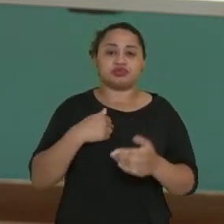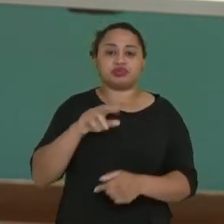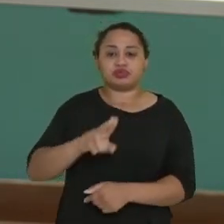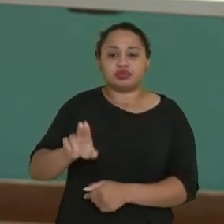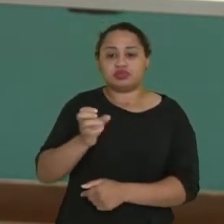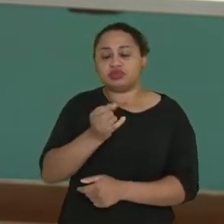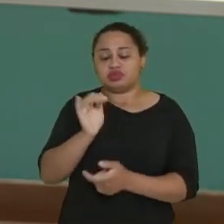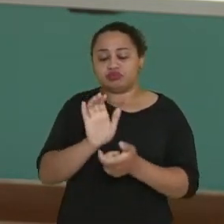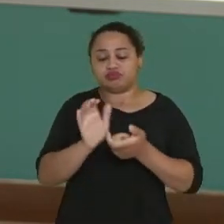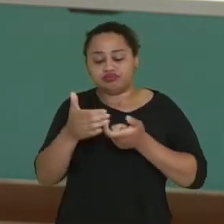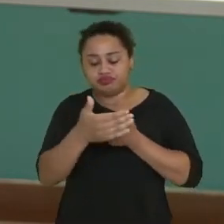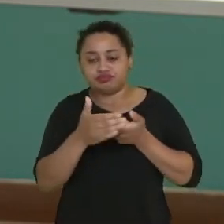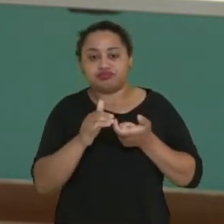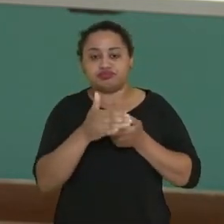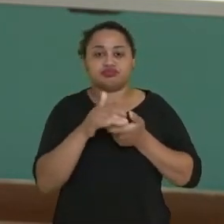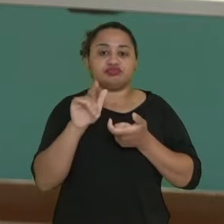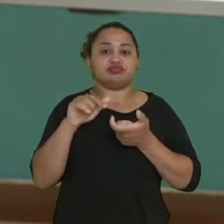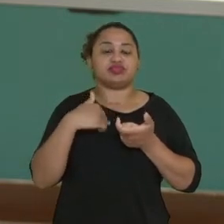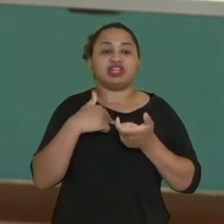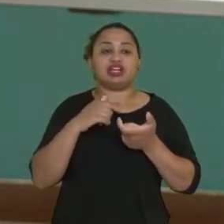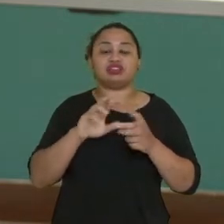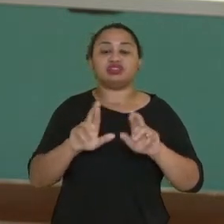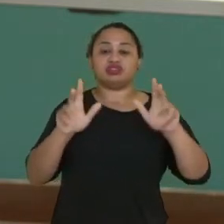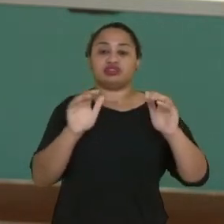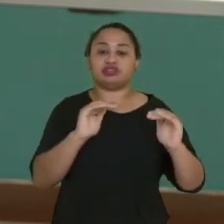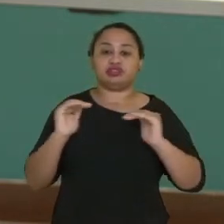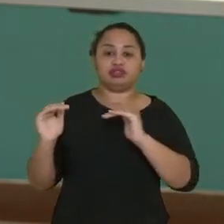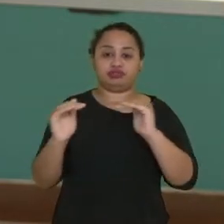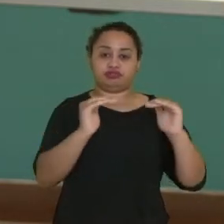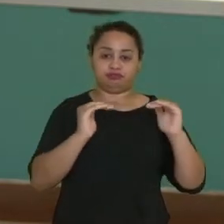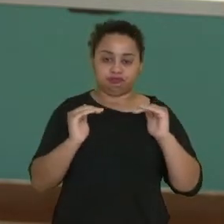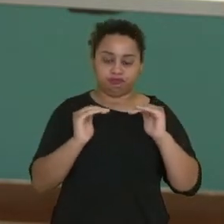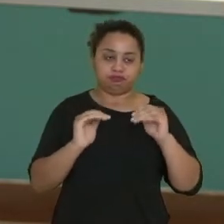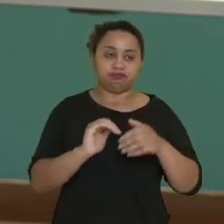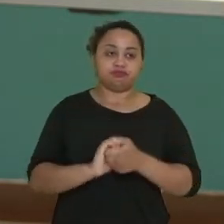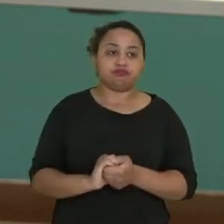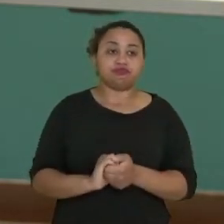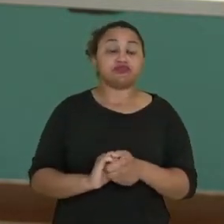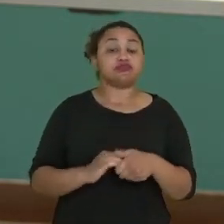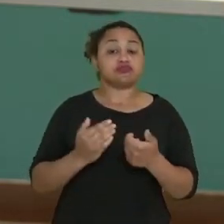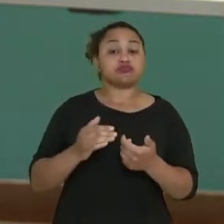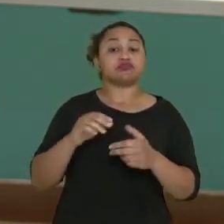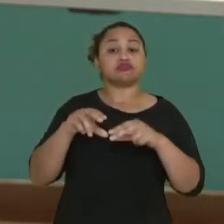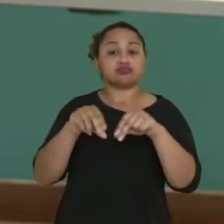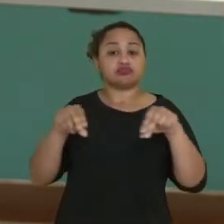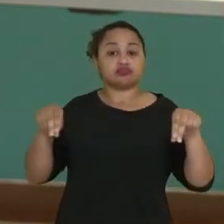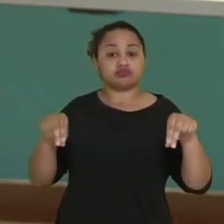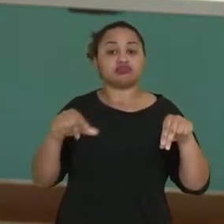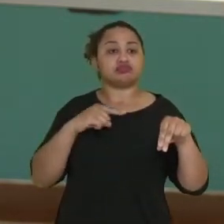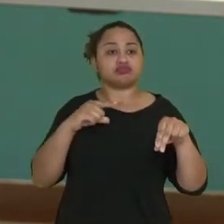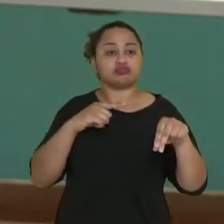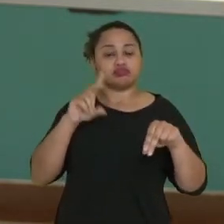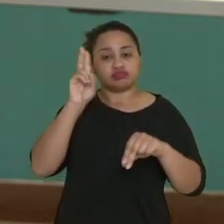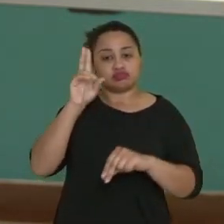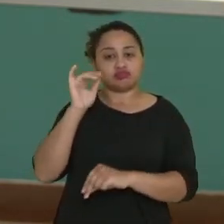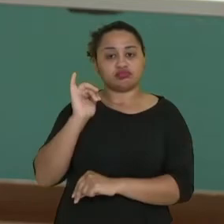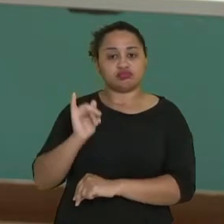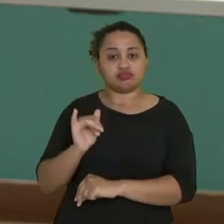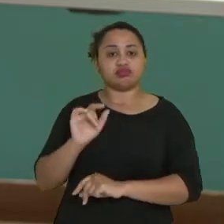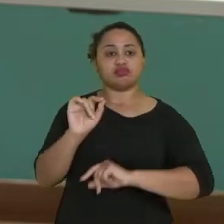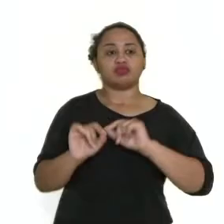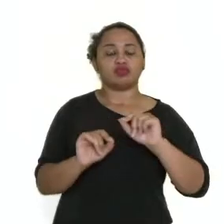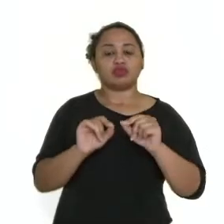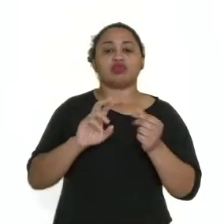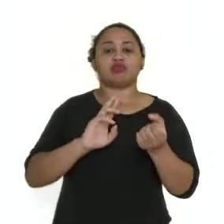expressões ali que fogem da norma padrão, tá? Então, o cordel, ele conta geralmente uma história, né? Que é a